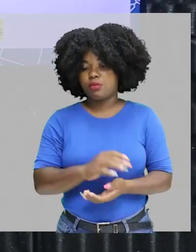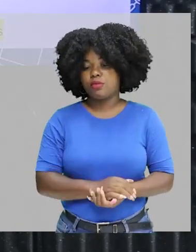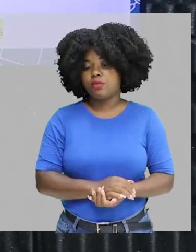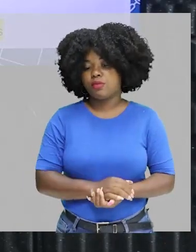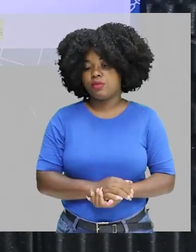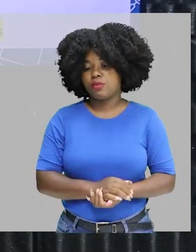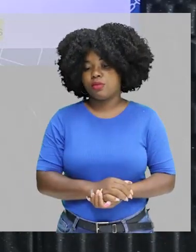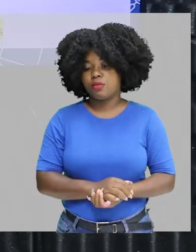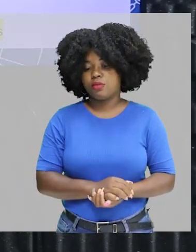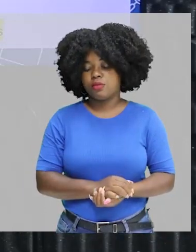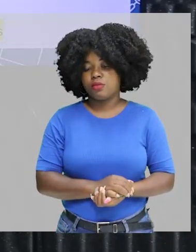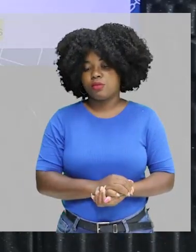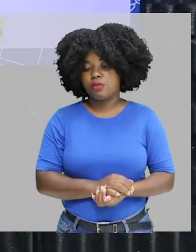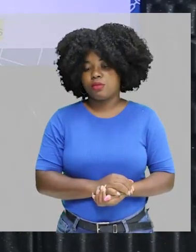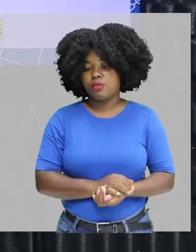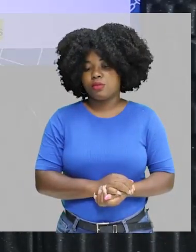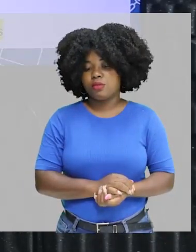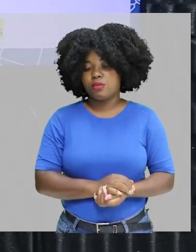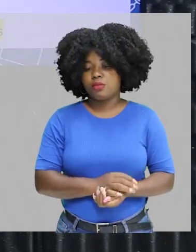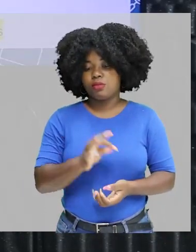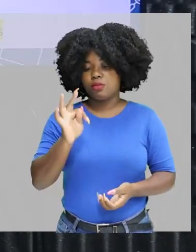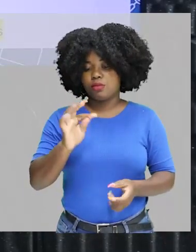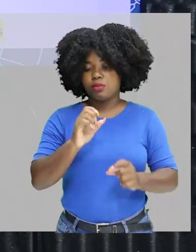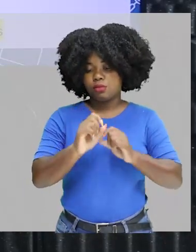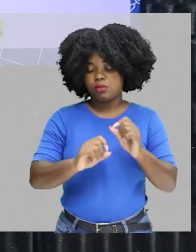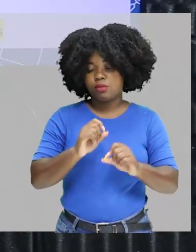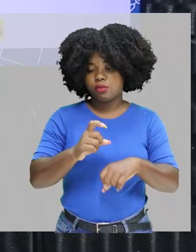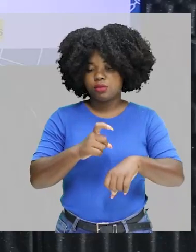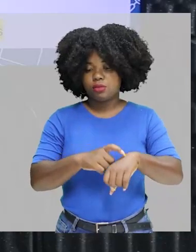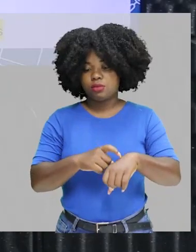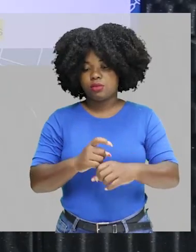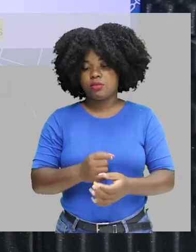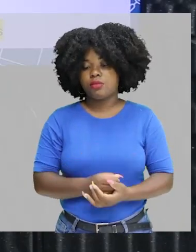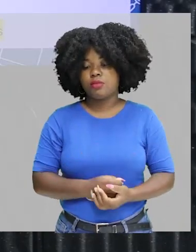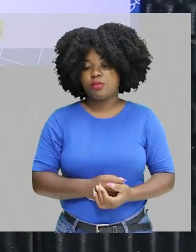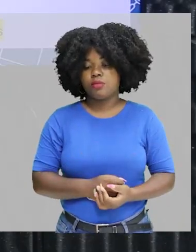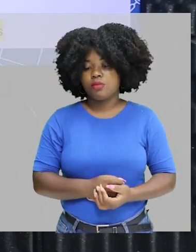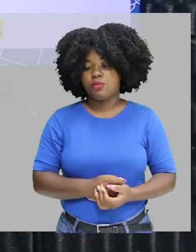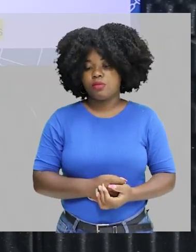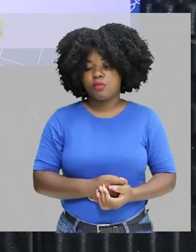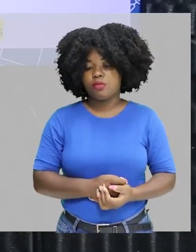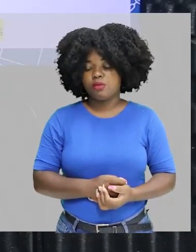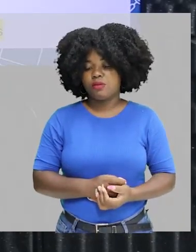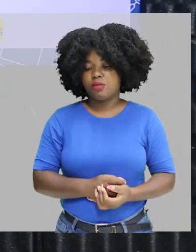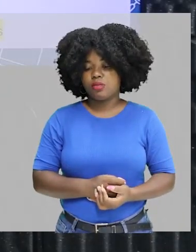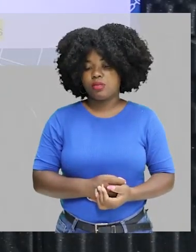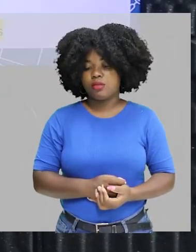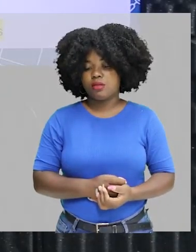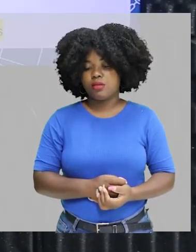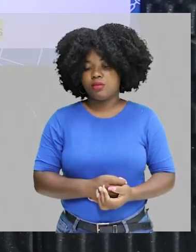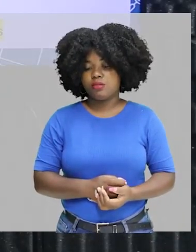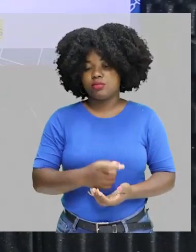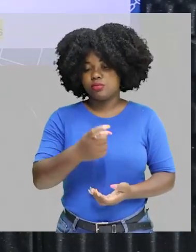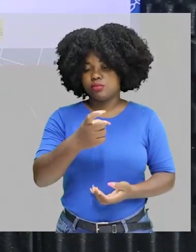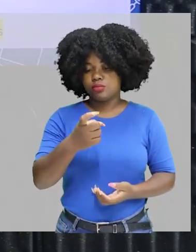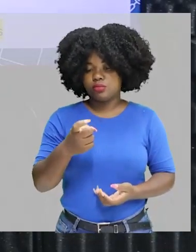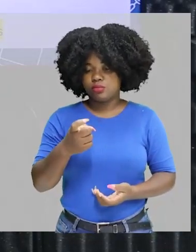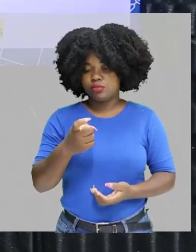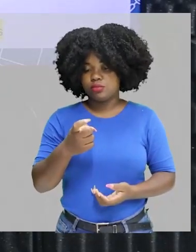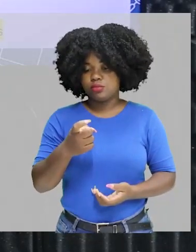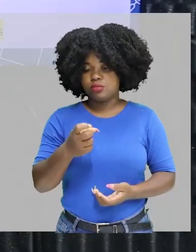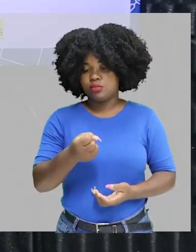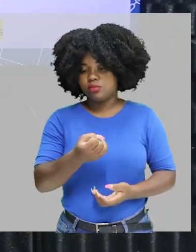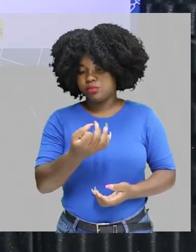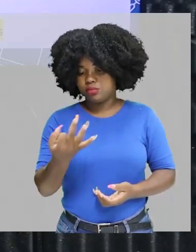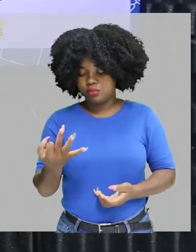O tempo, período de meia-vida, o tempo, para que, na verdade, o tempo de desintegração, vai ser igual a